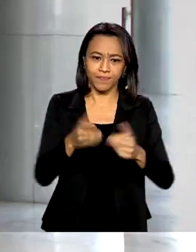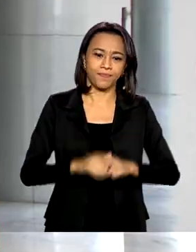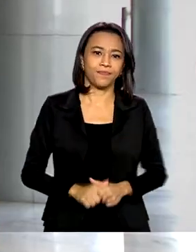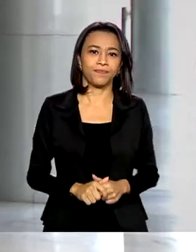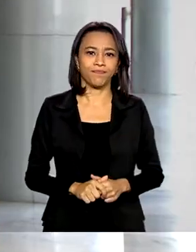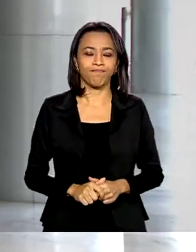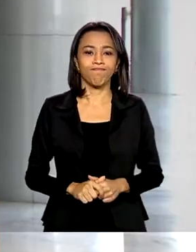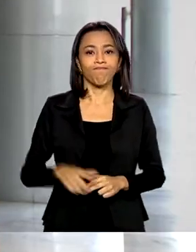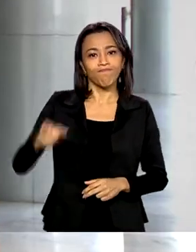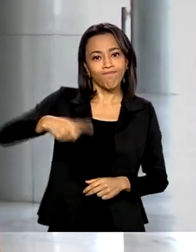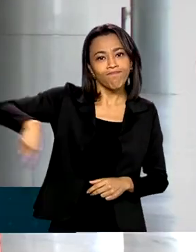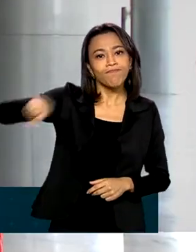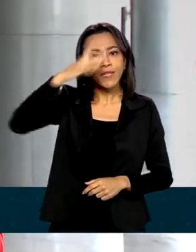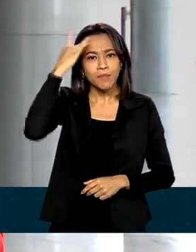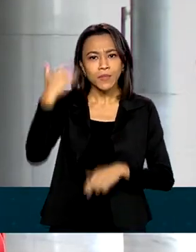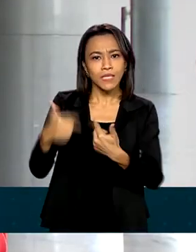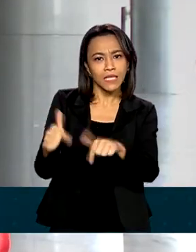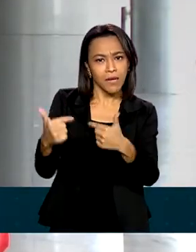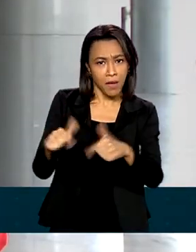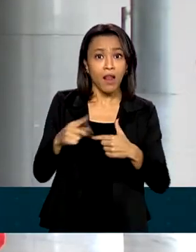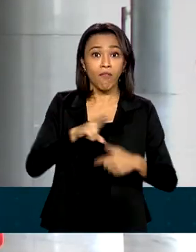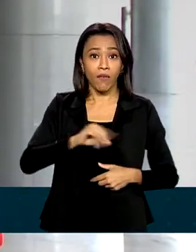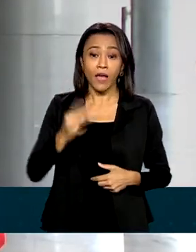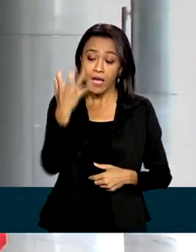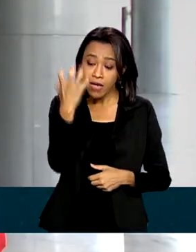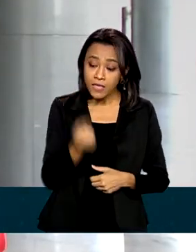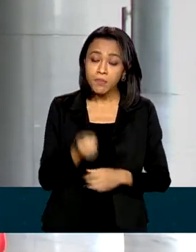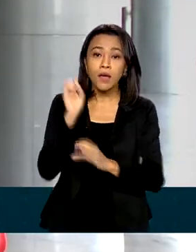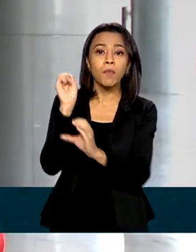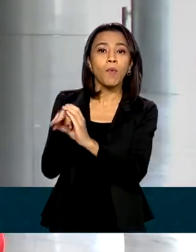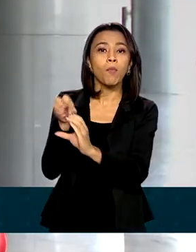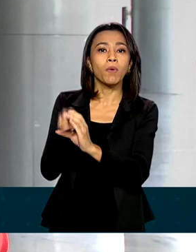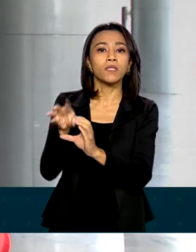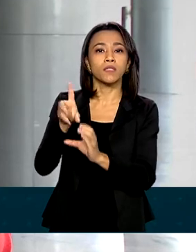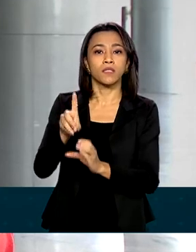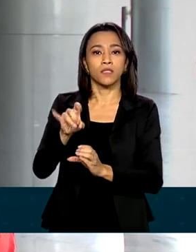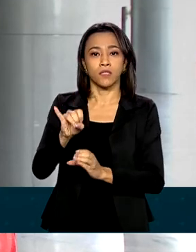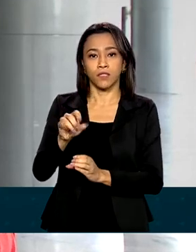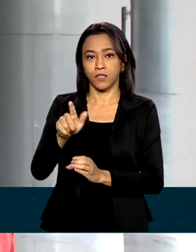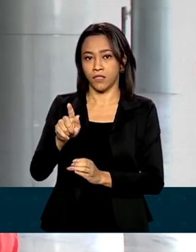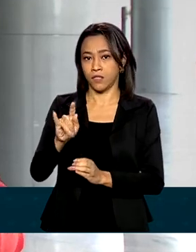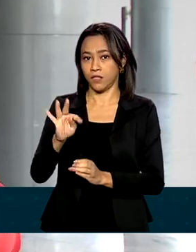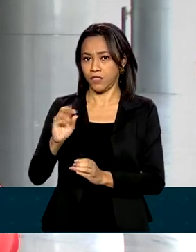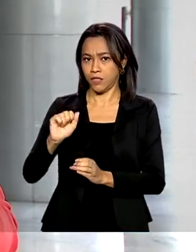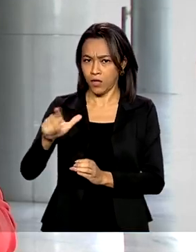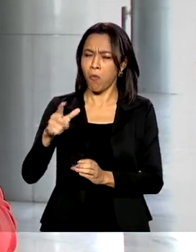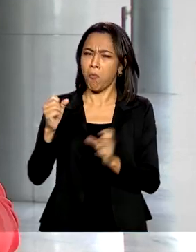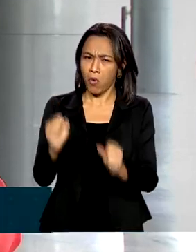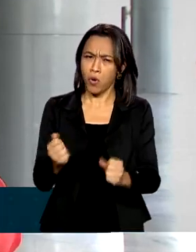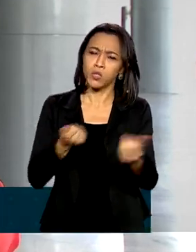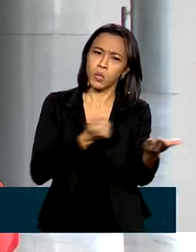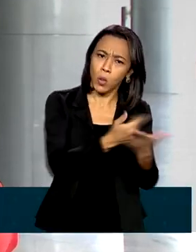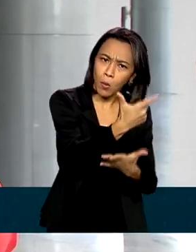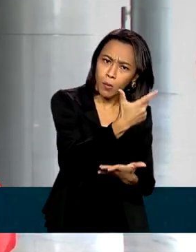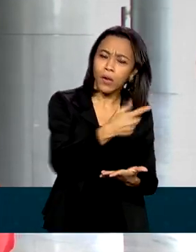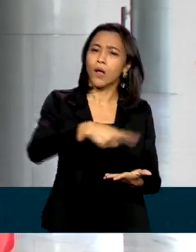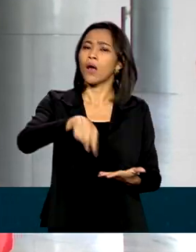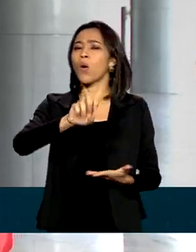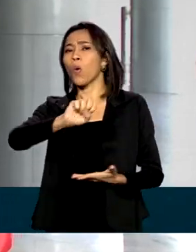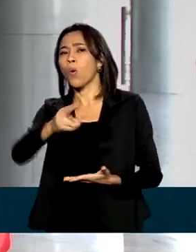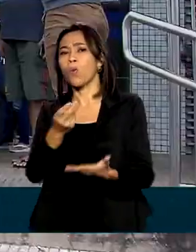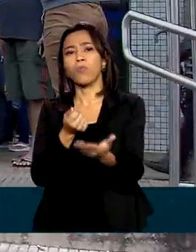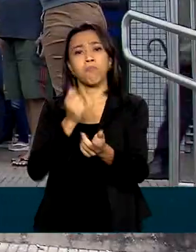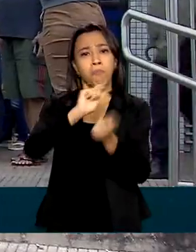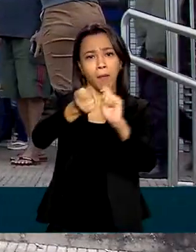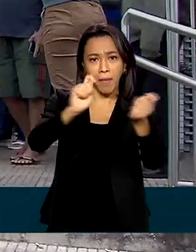Os trabalhadores vão receber pela poupança digital da Caixa e nesse primeiro momento eles vão poder fazer compras ou pagamentos por meio do